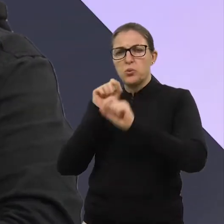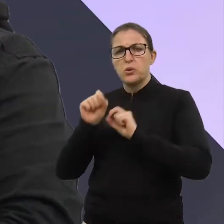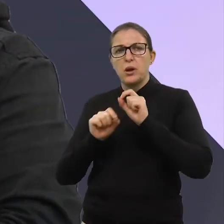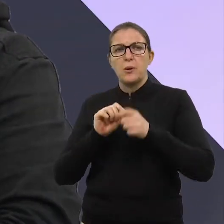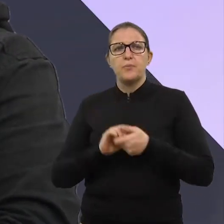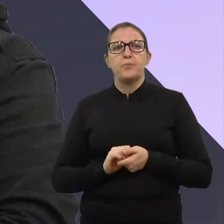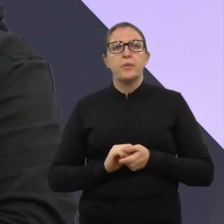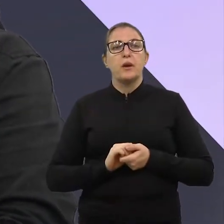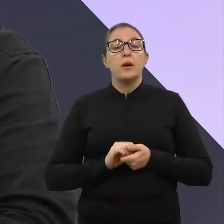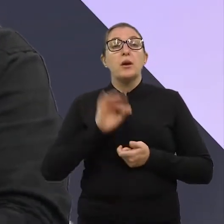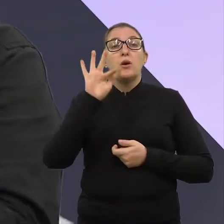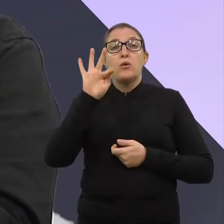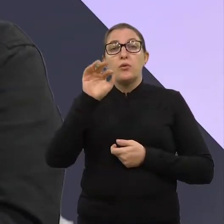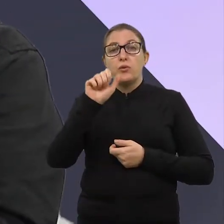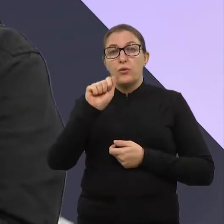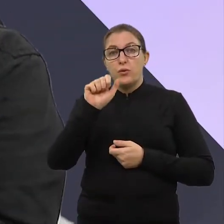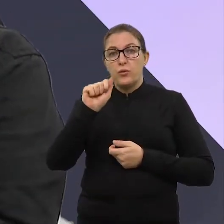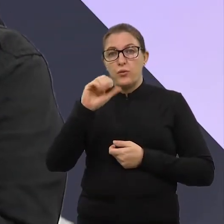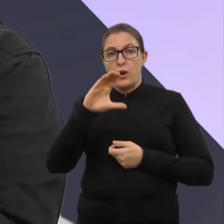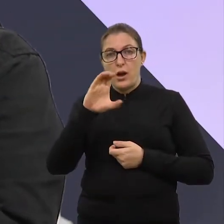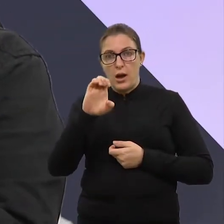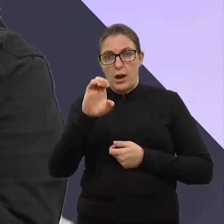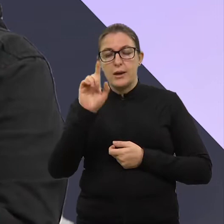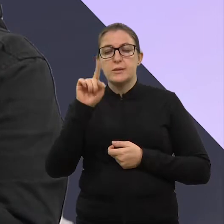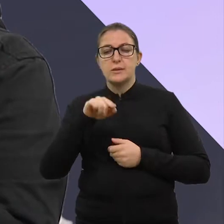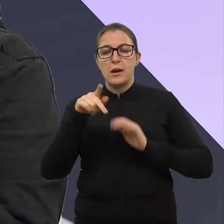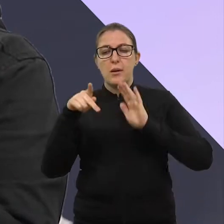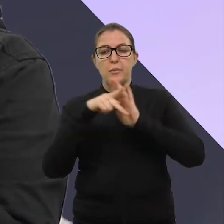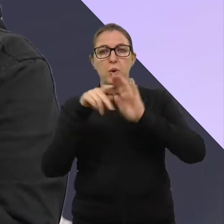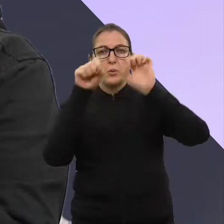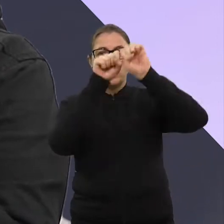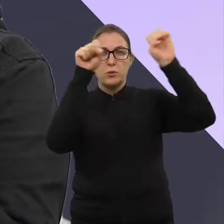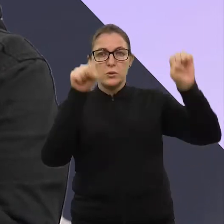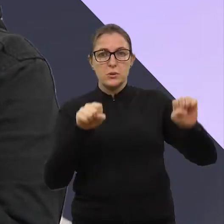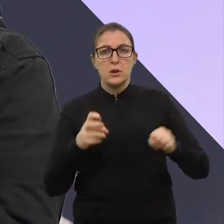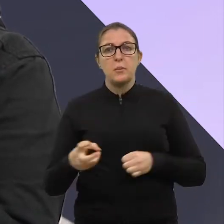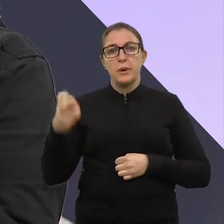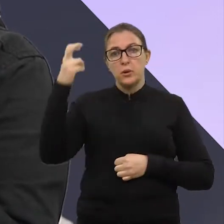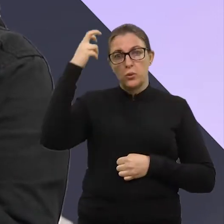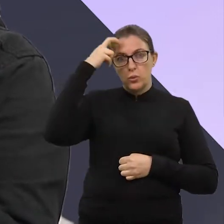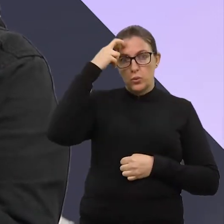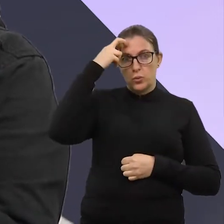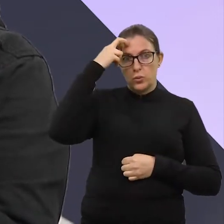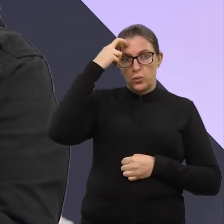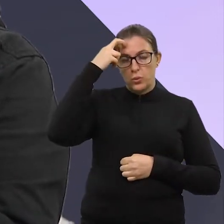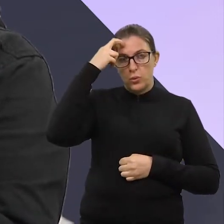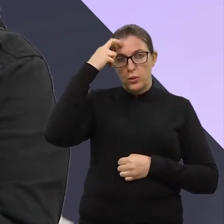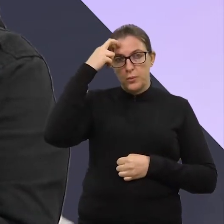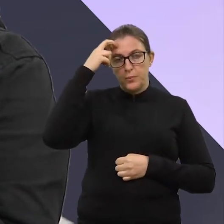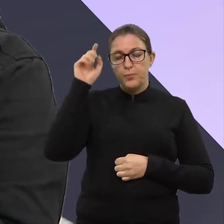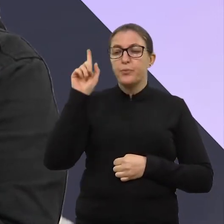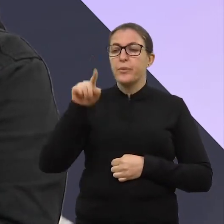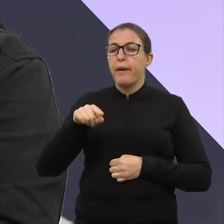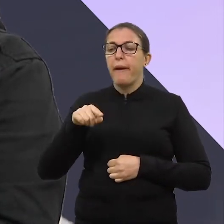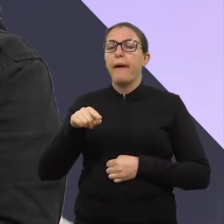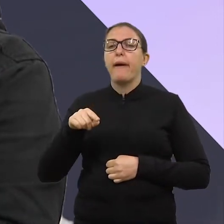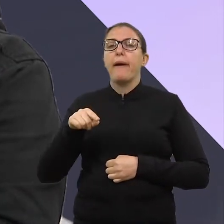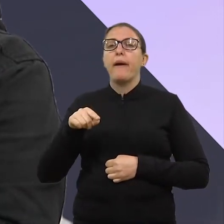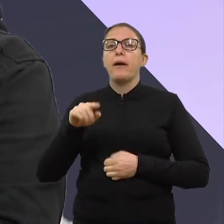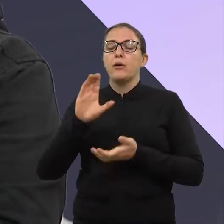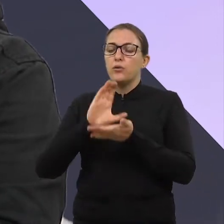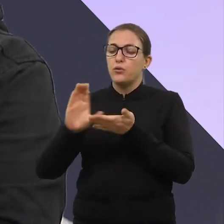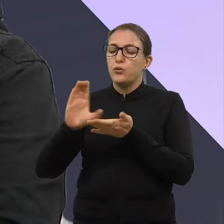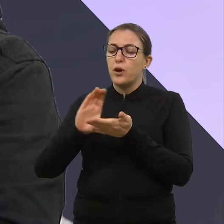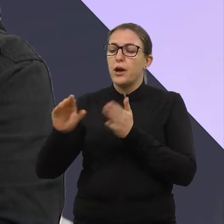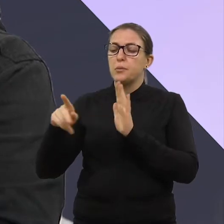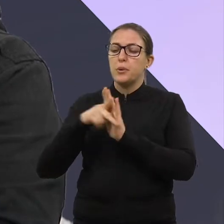Cris, o FAAS é originário do nosso sistema municipal de cultura, né? E o FAAS, então, é o nosso fundo municipal